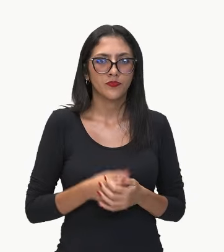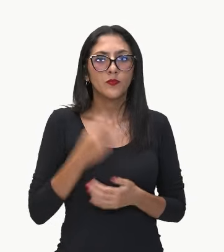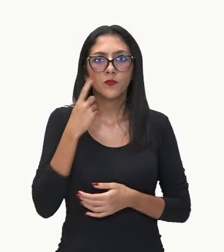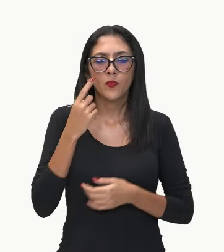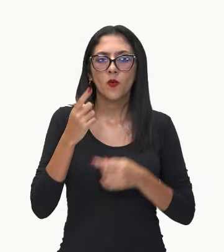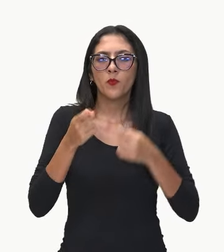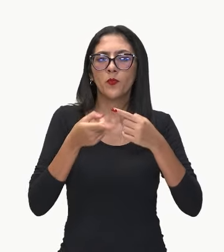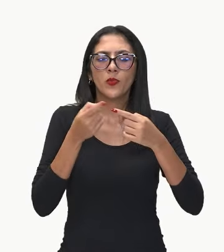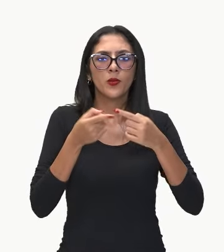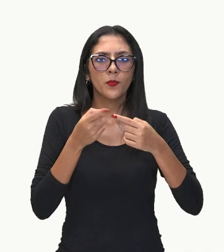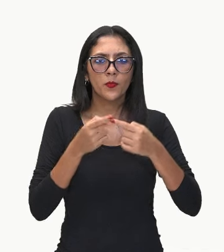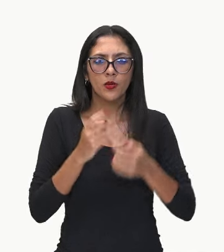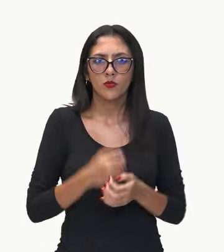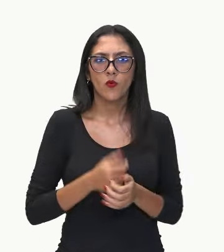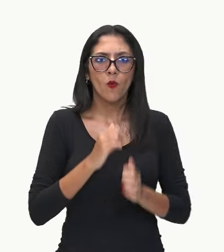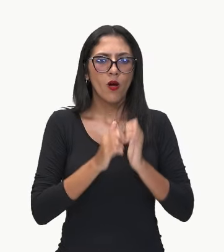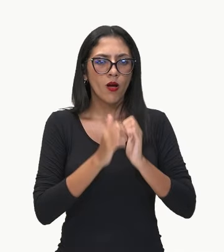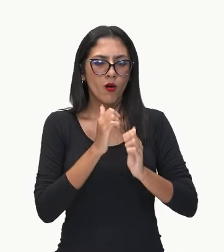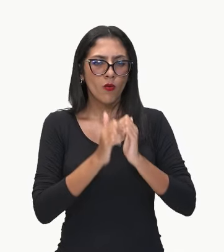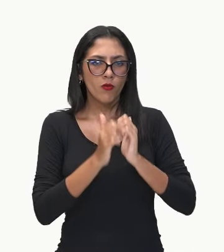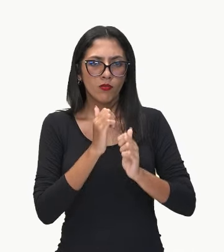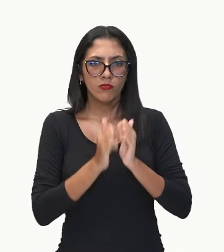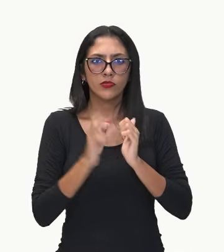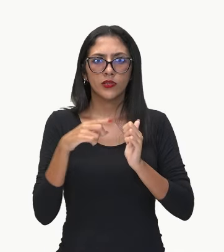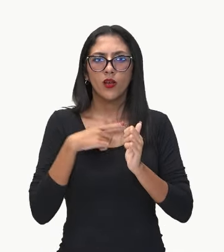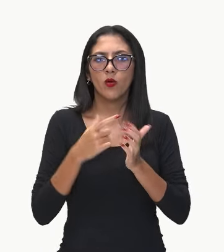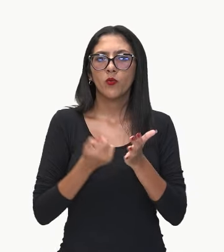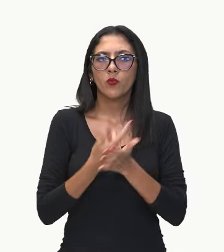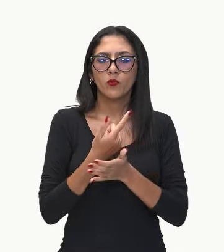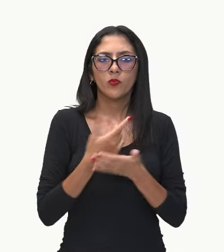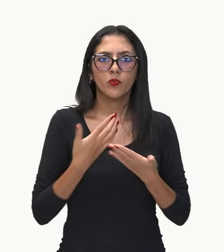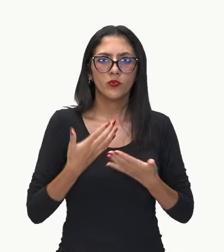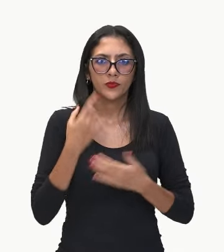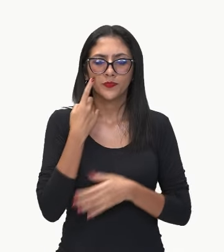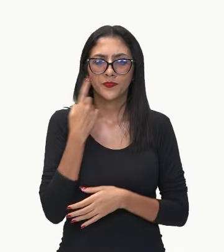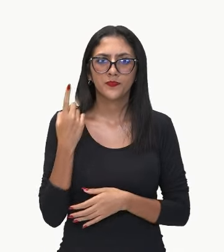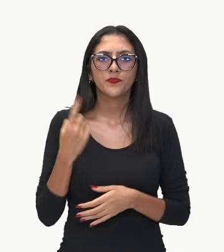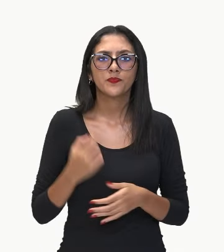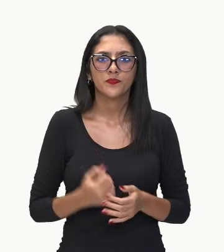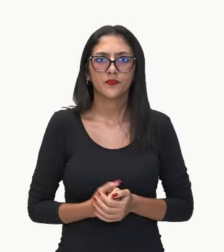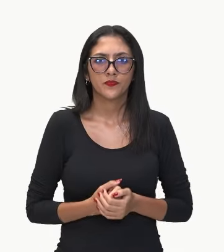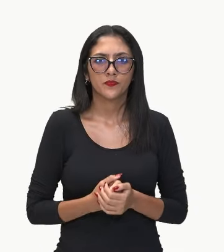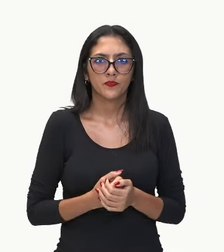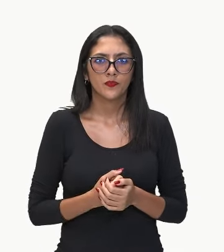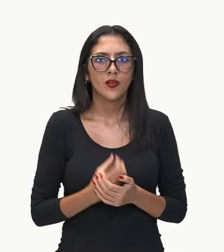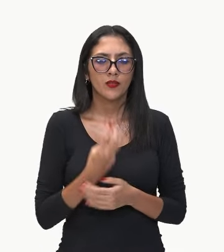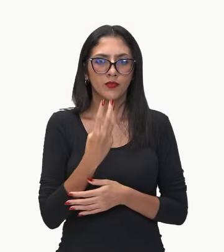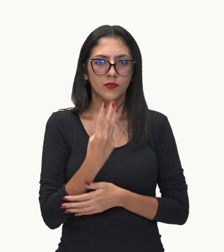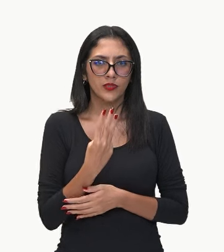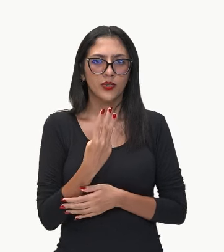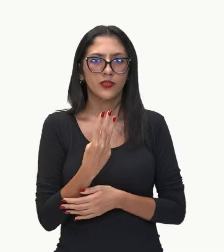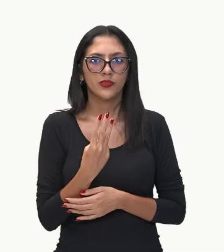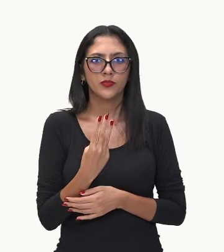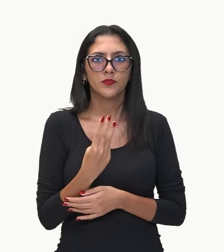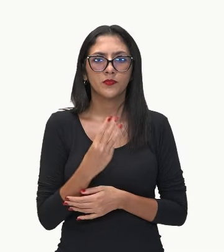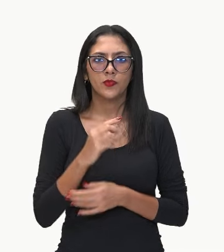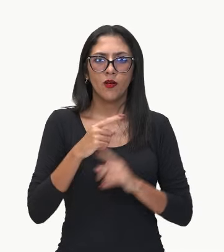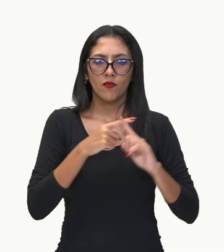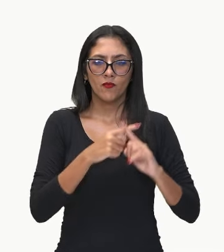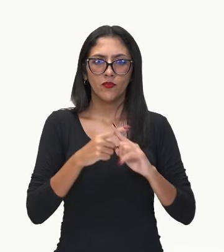O arroz, ela comprou três quilos. Então, ela vai pagar